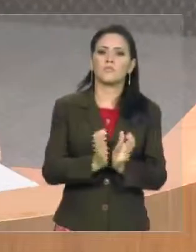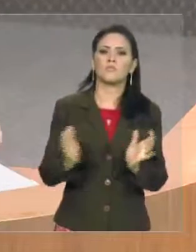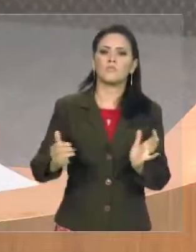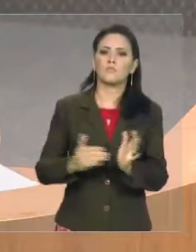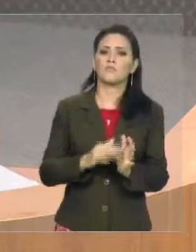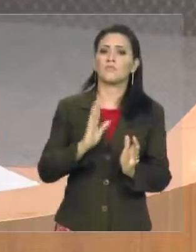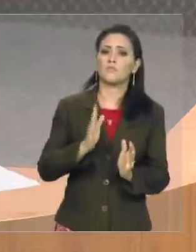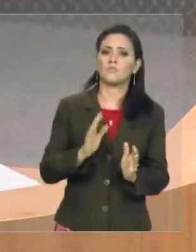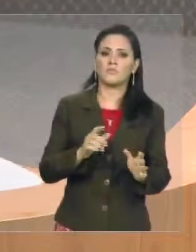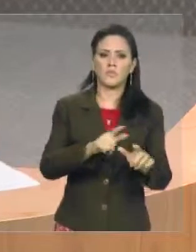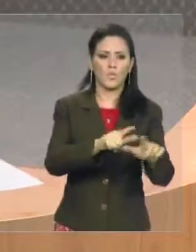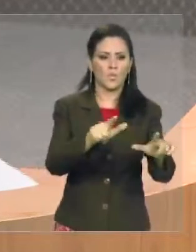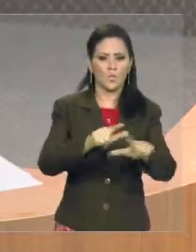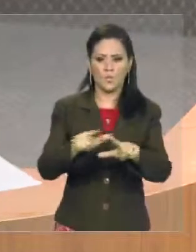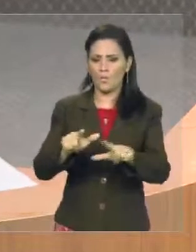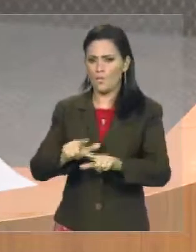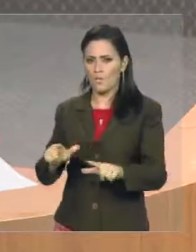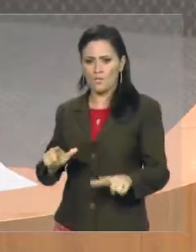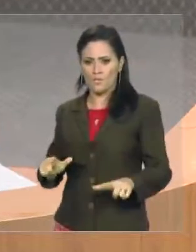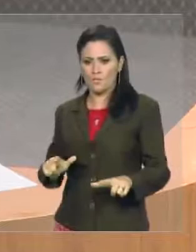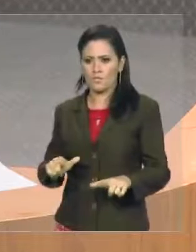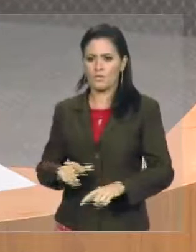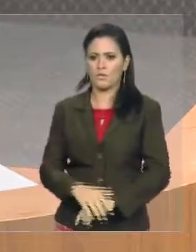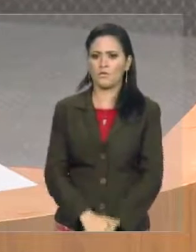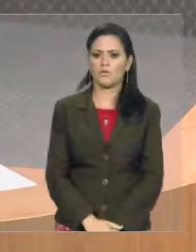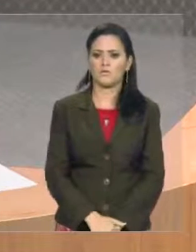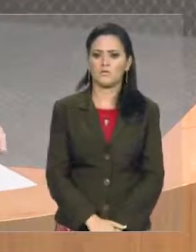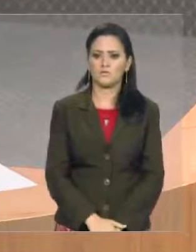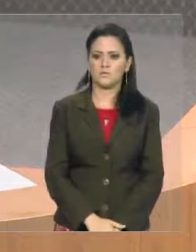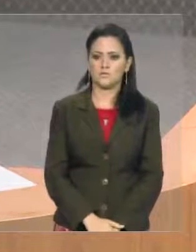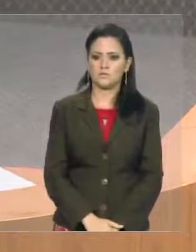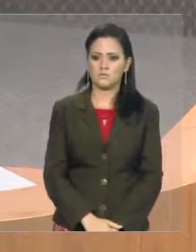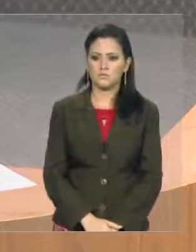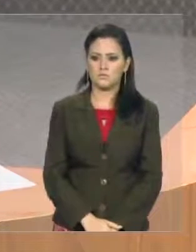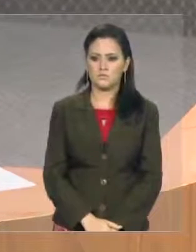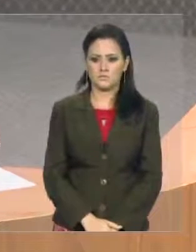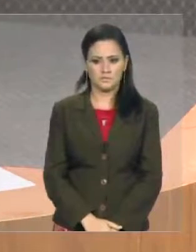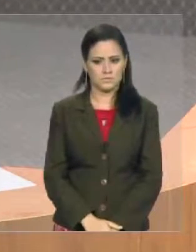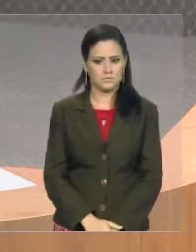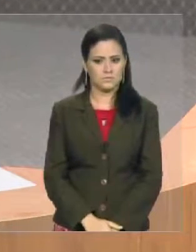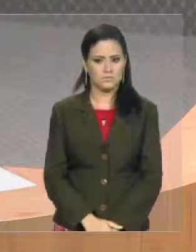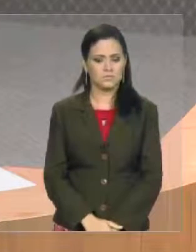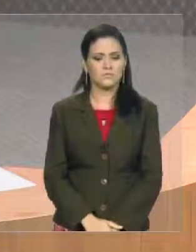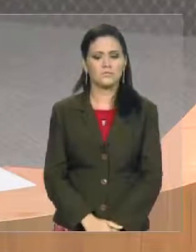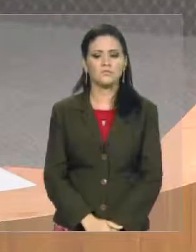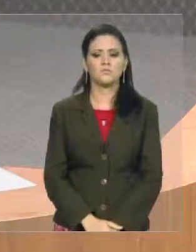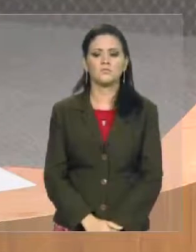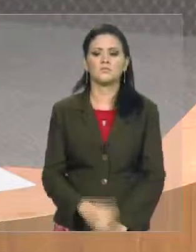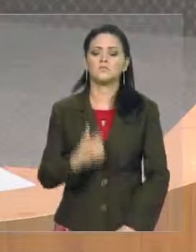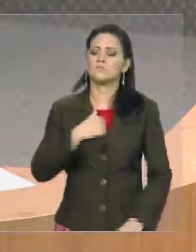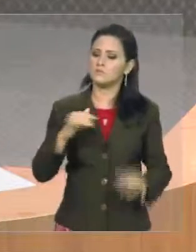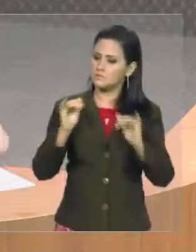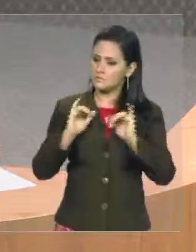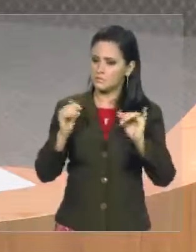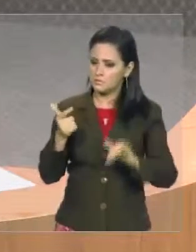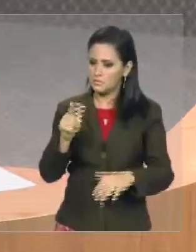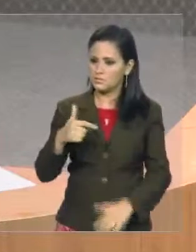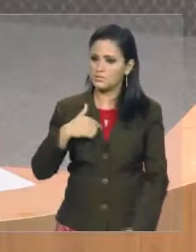sessão, a gente não pode dar continuidade aos nossos trabalhos. E eu vou enfatizar mais uma vez, eu tenho orgulho de ser deputado estadual,